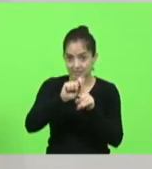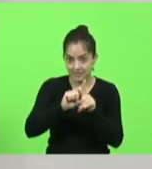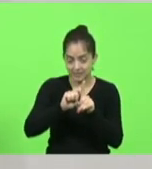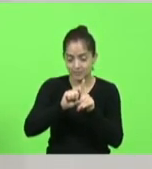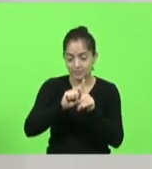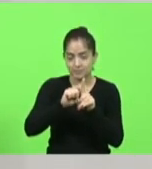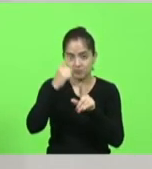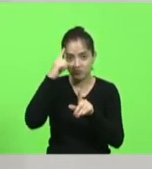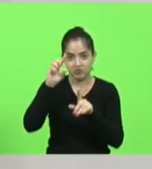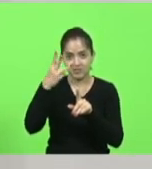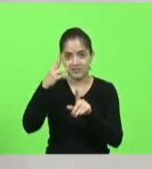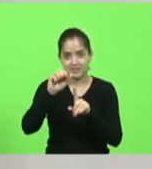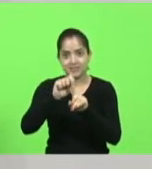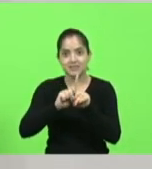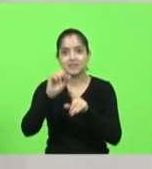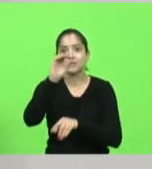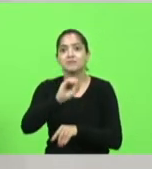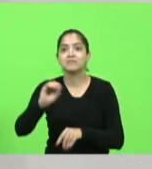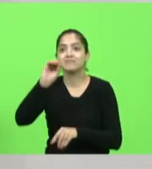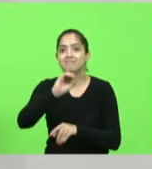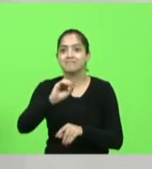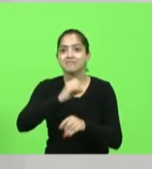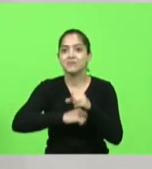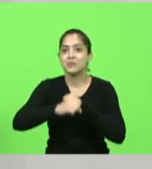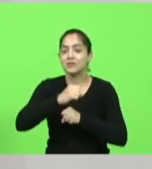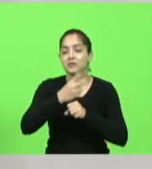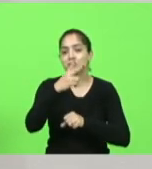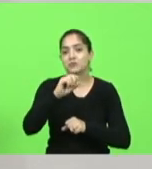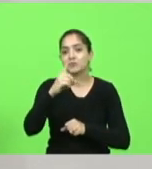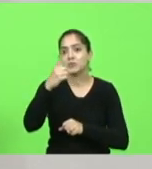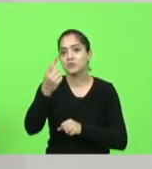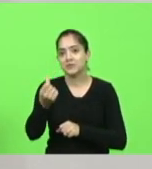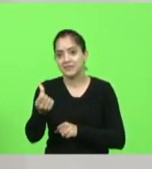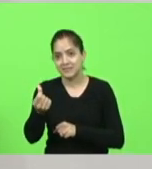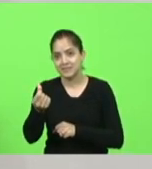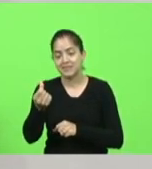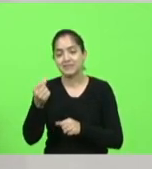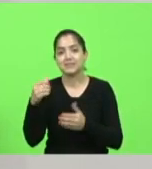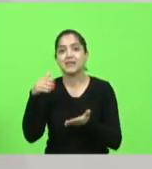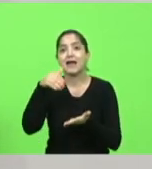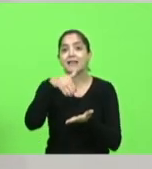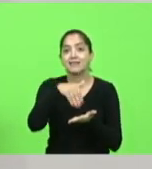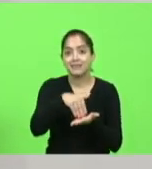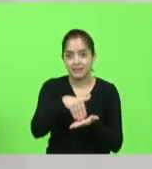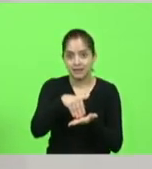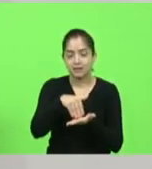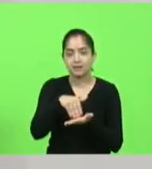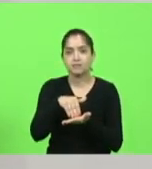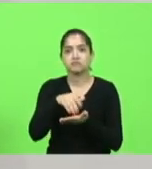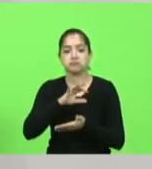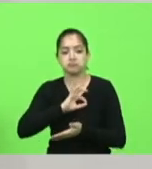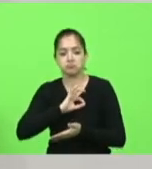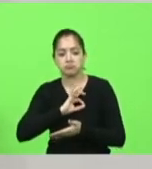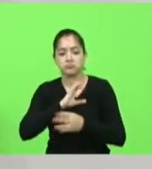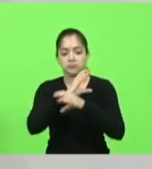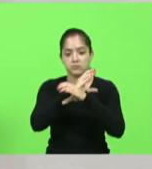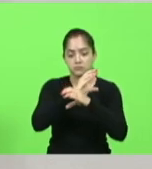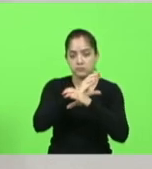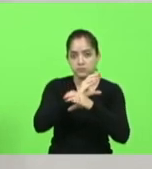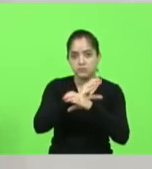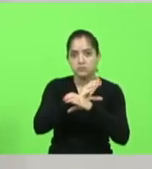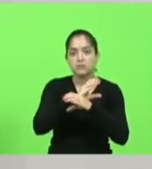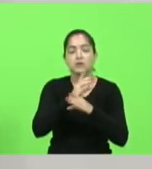de 2016. Até ali, os policiais, civis, o sistema